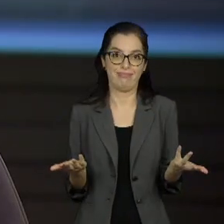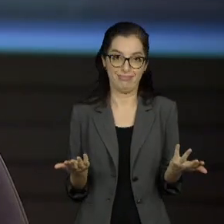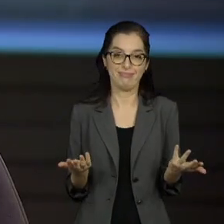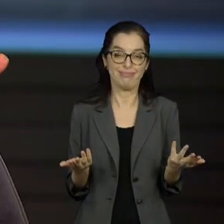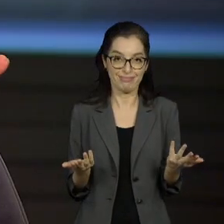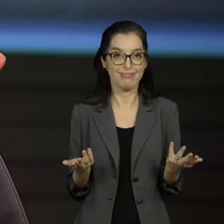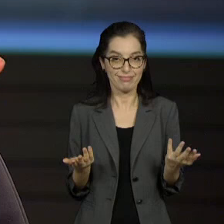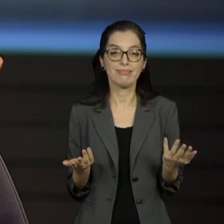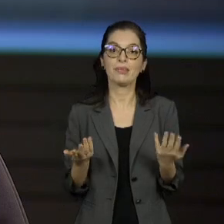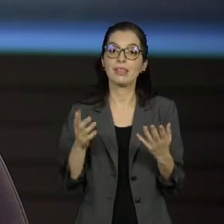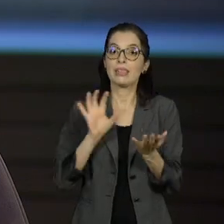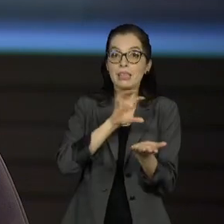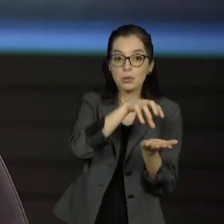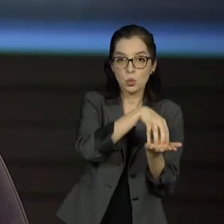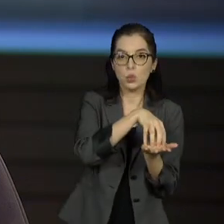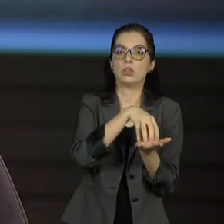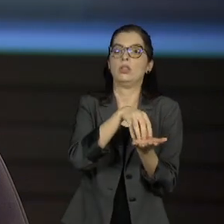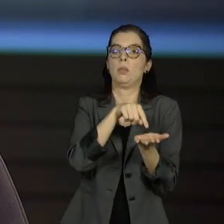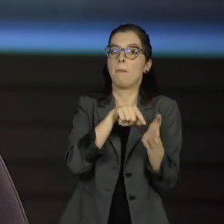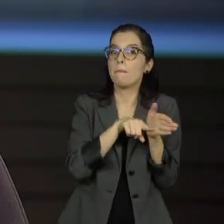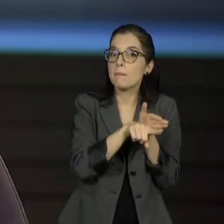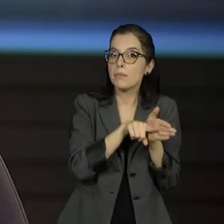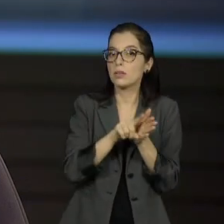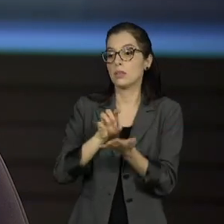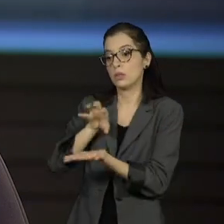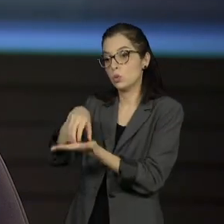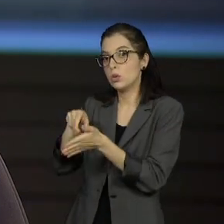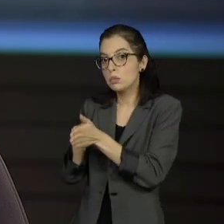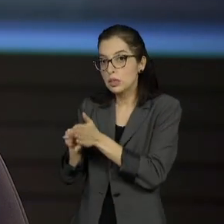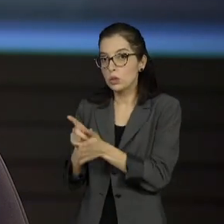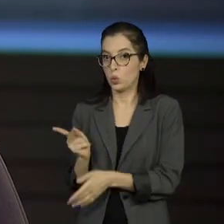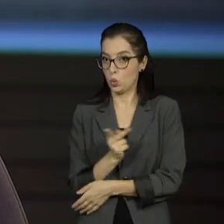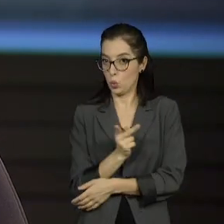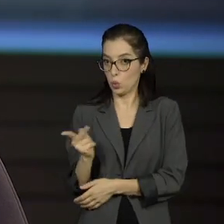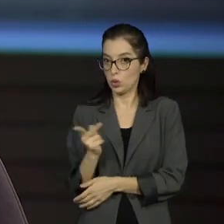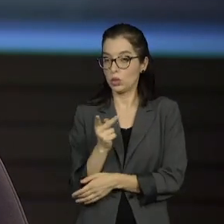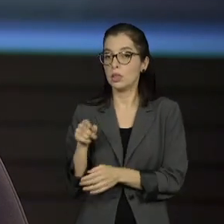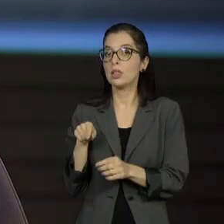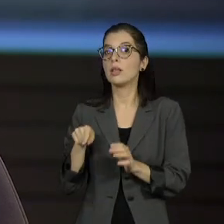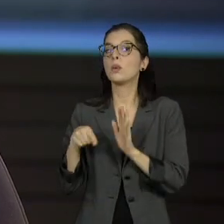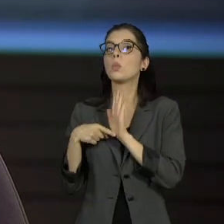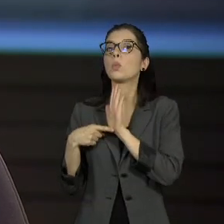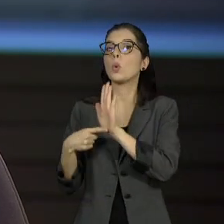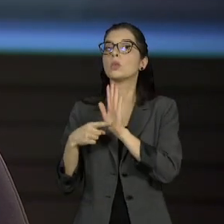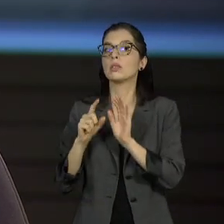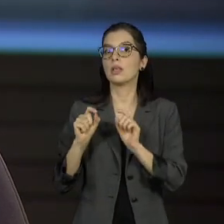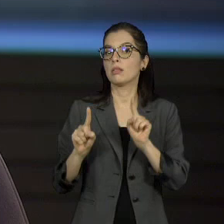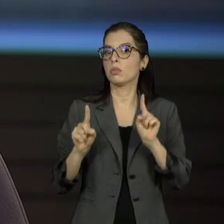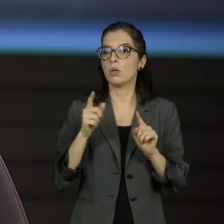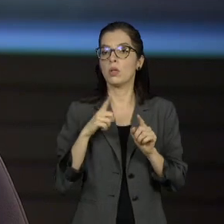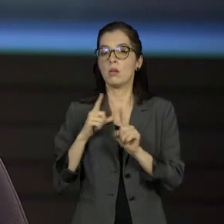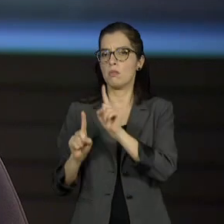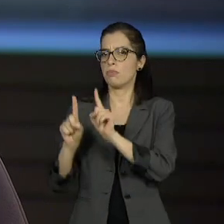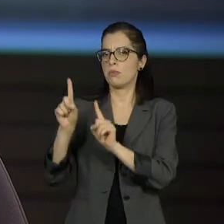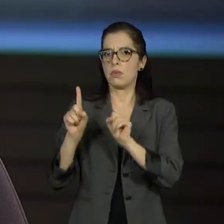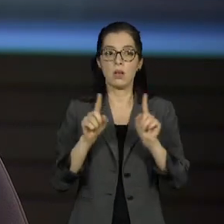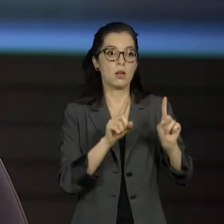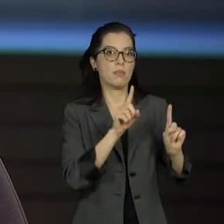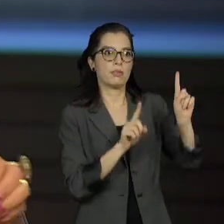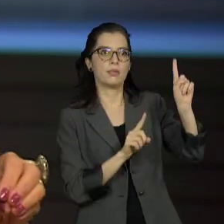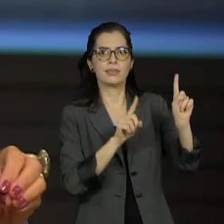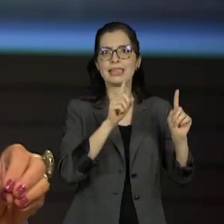institutos. Tem institutos que mostram um e outros que mostram a outra na frente. Uma briga que vem desde 2013.